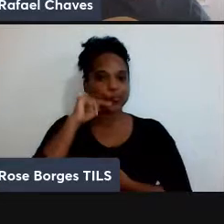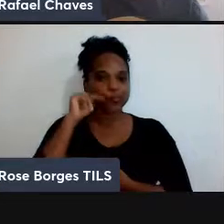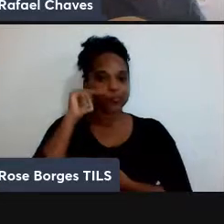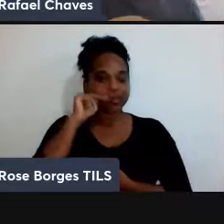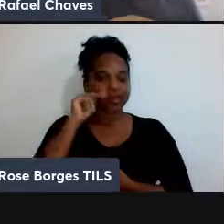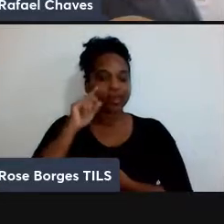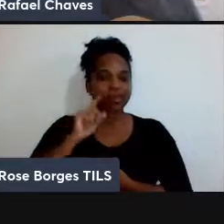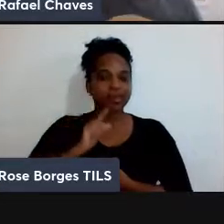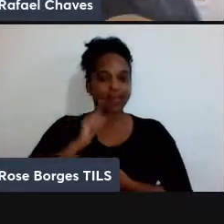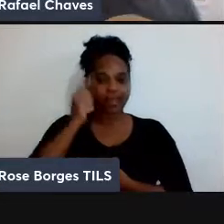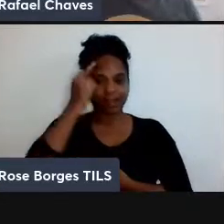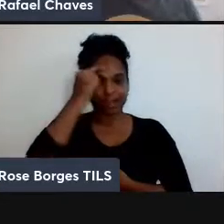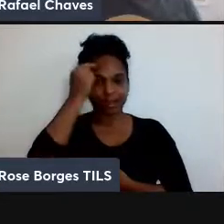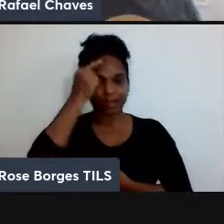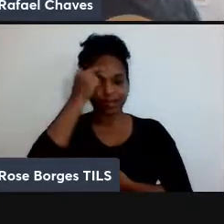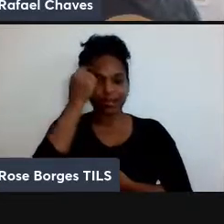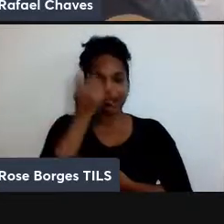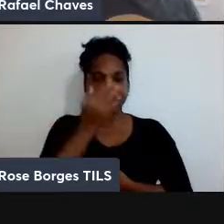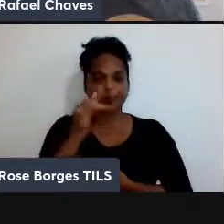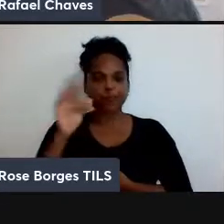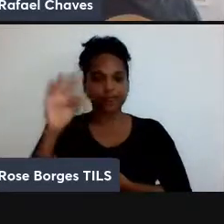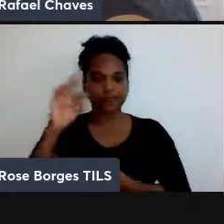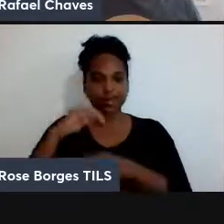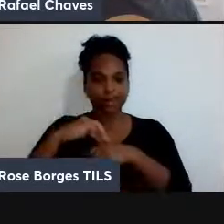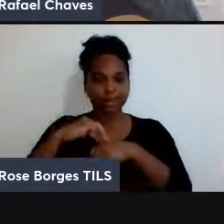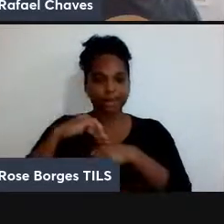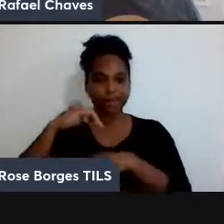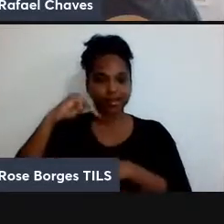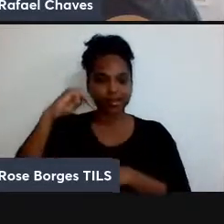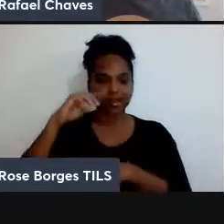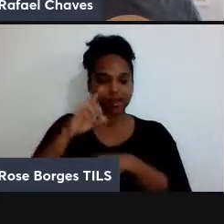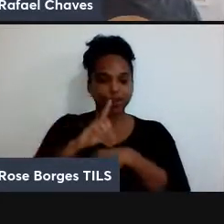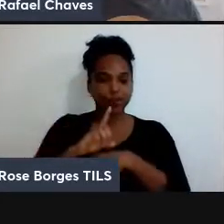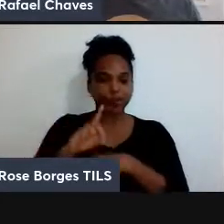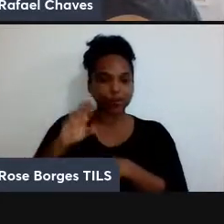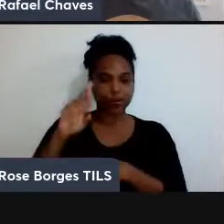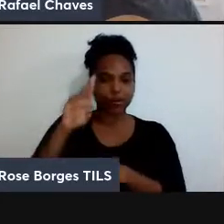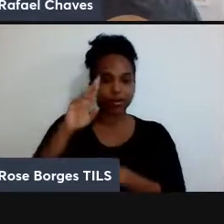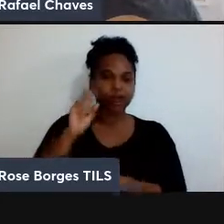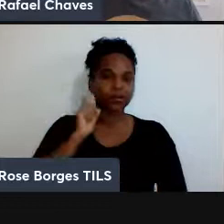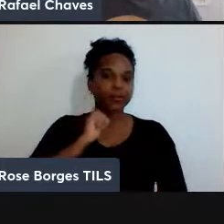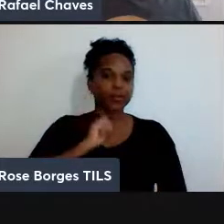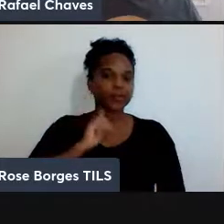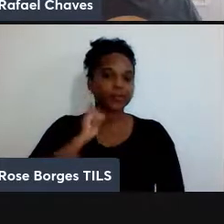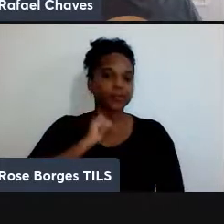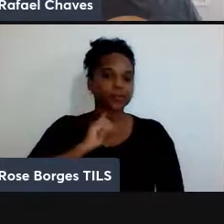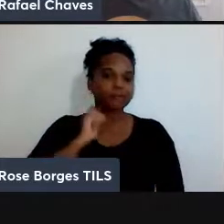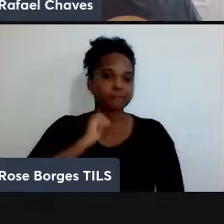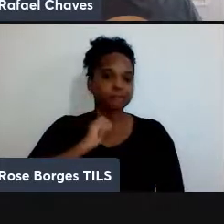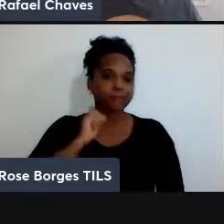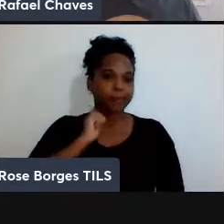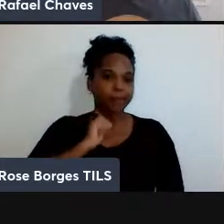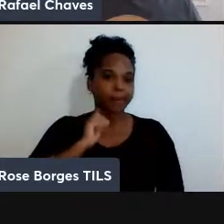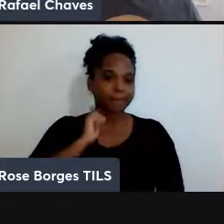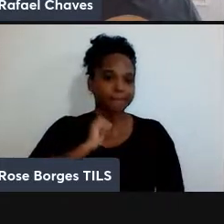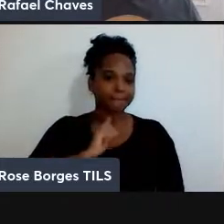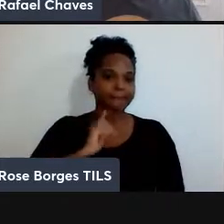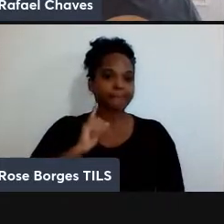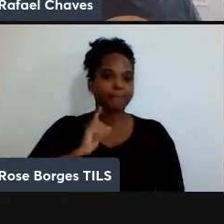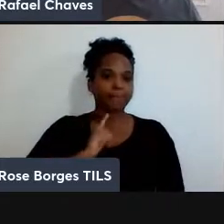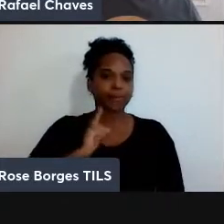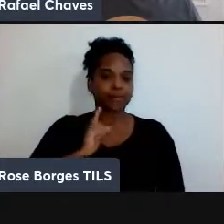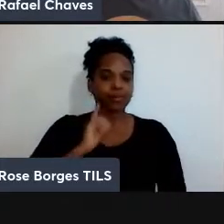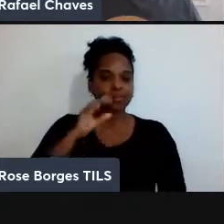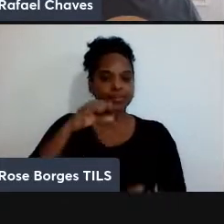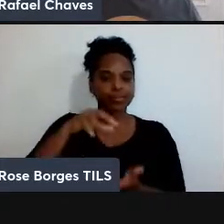Física, onde a sua graduação foi na Universidade Federal de Minas Gerais, o mestrado no Centro Brasileiro de